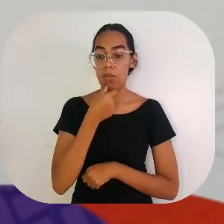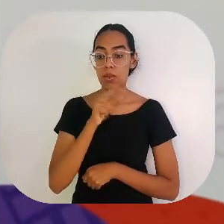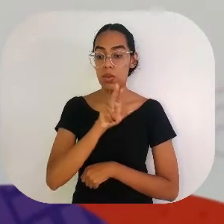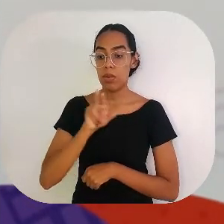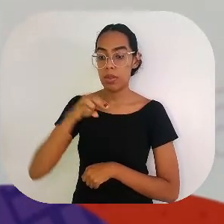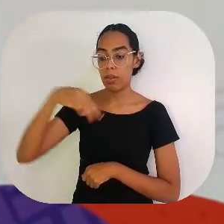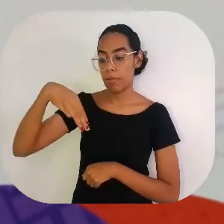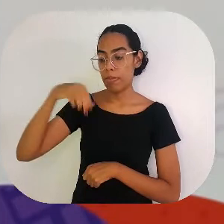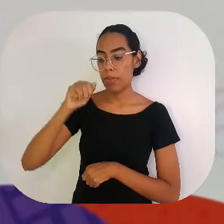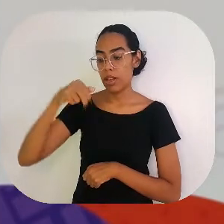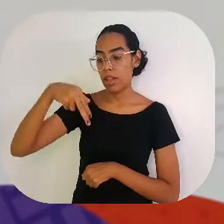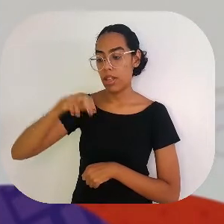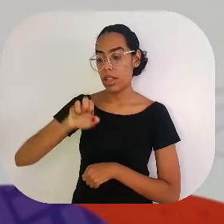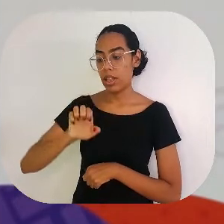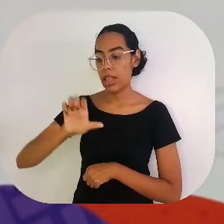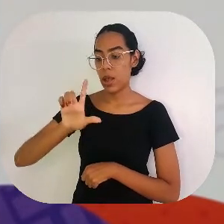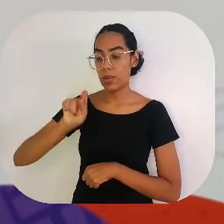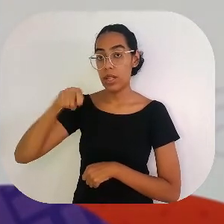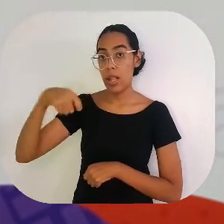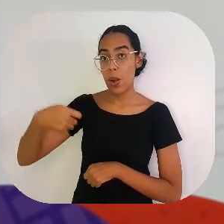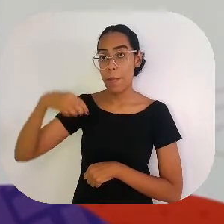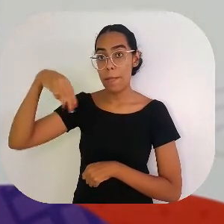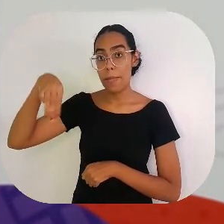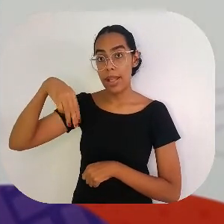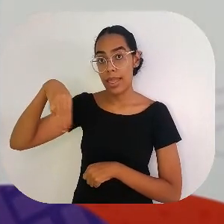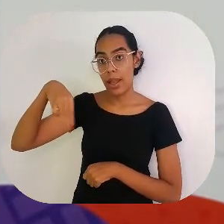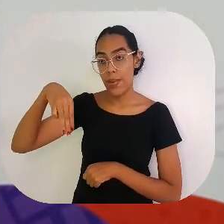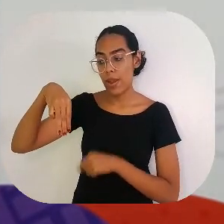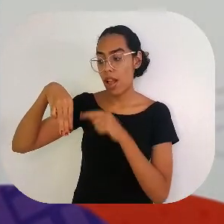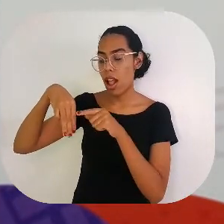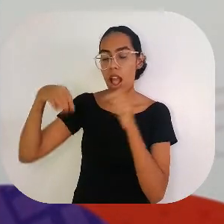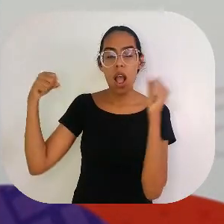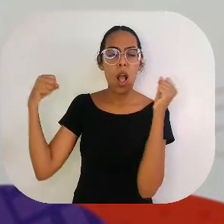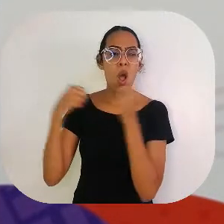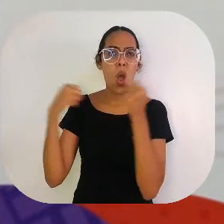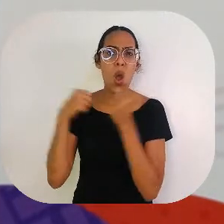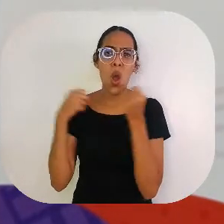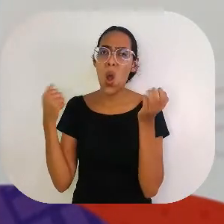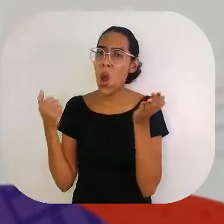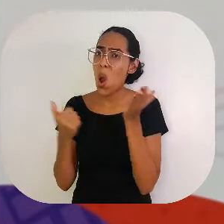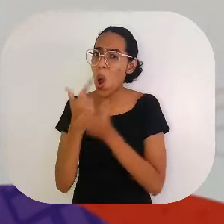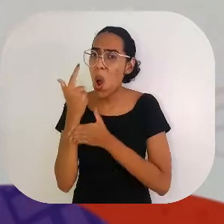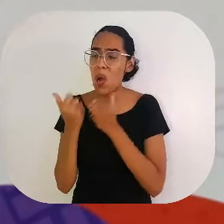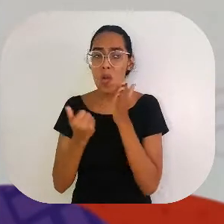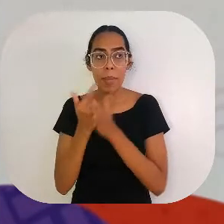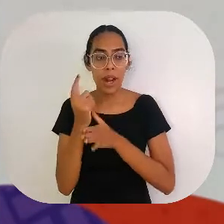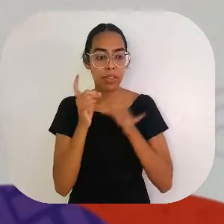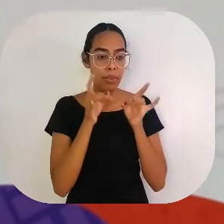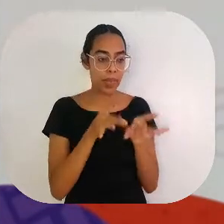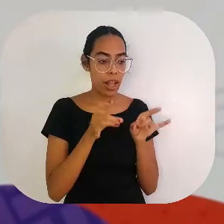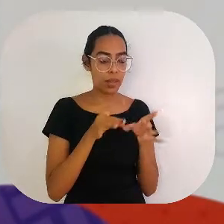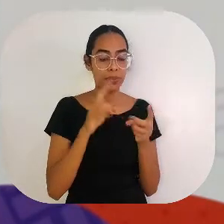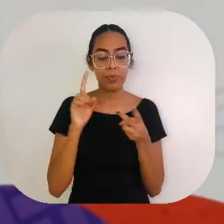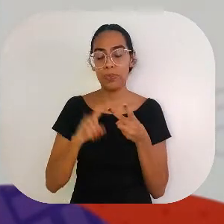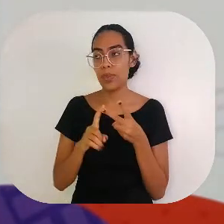seu Manel. O seu Manel gostava muito de comprar. Ele comprava